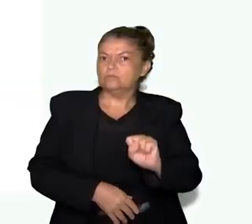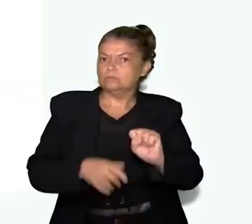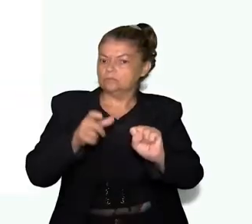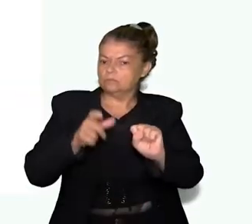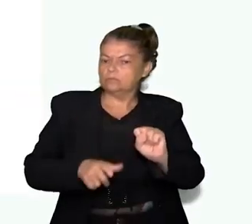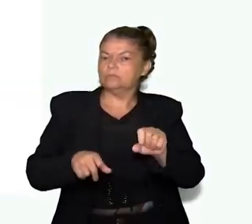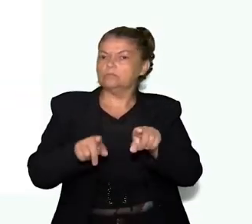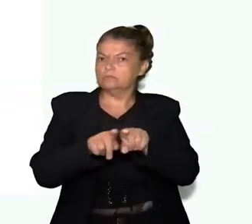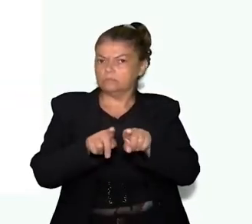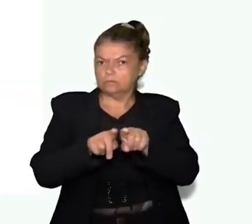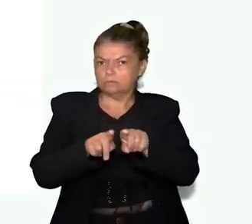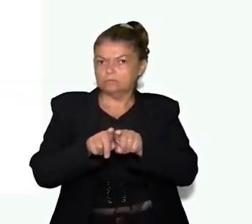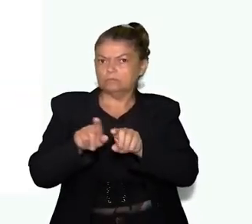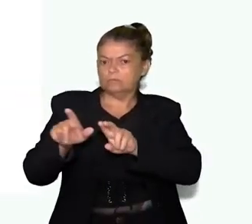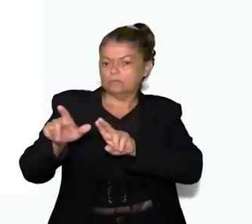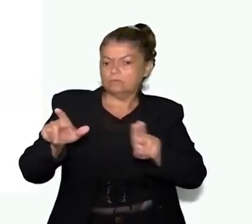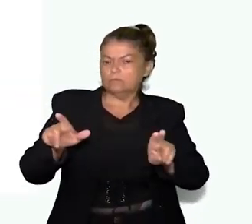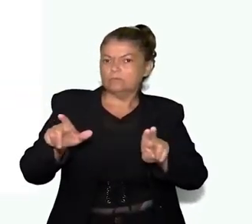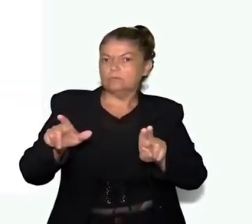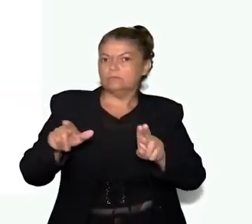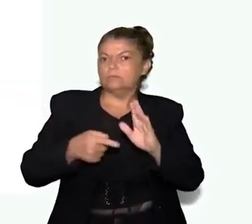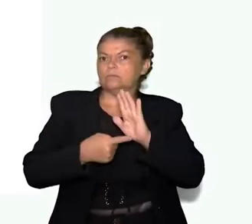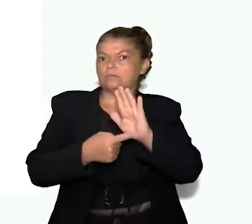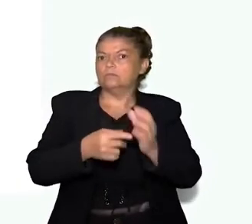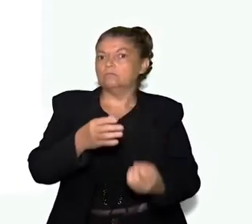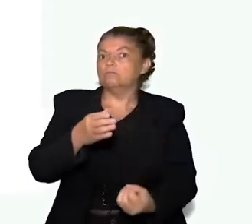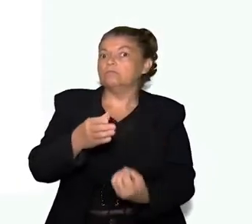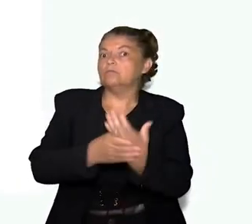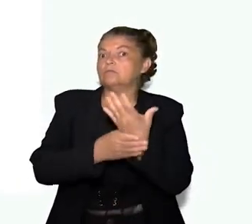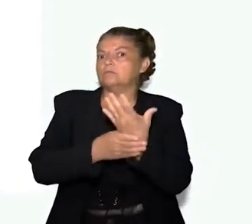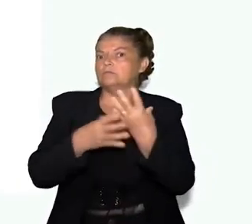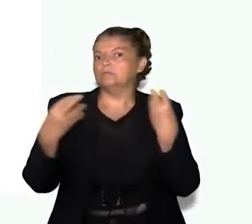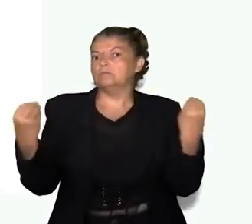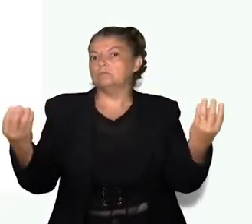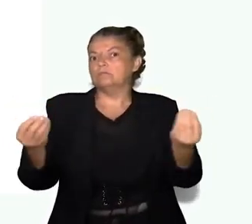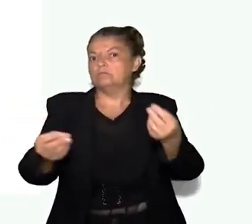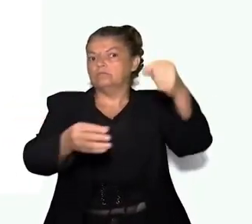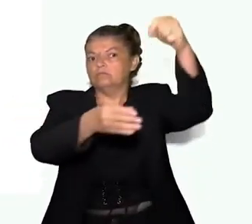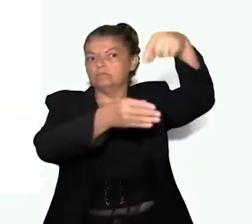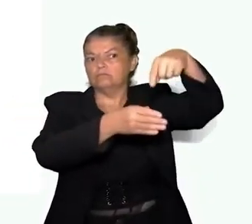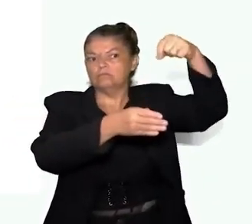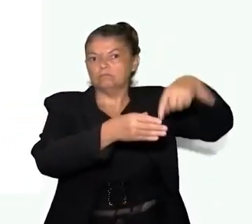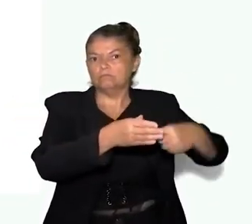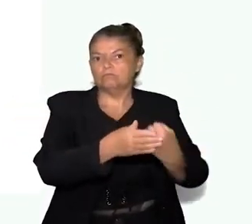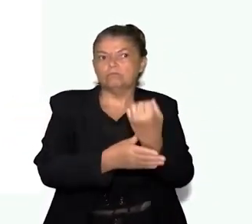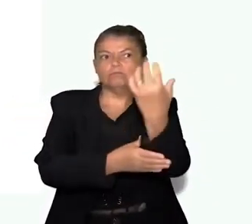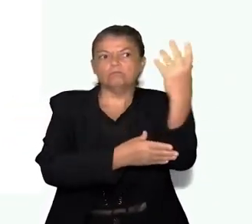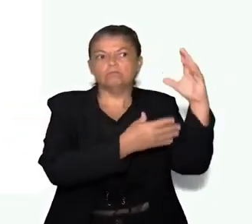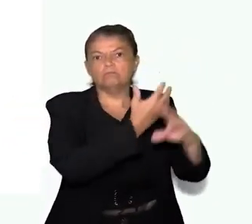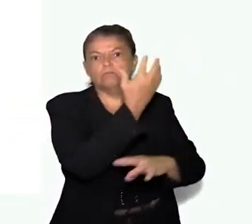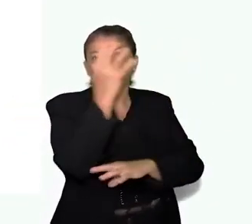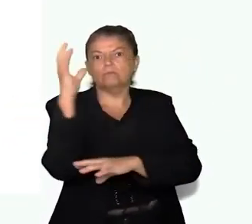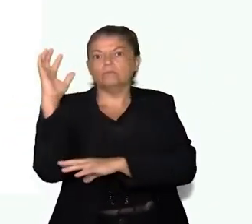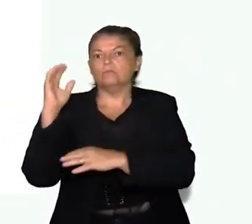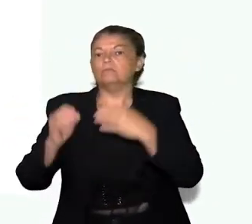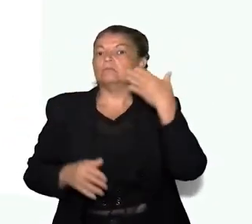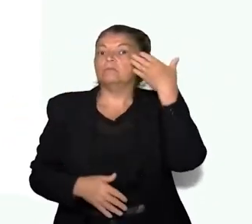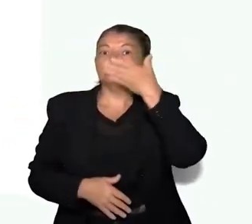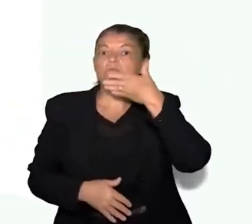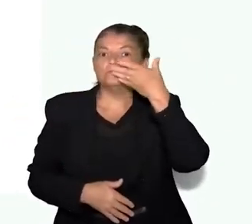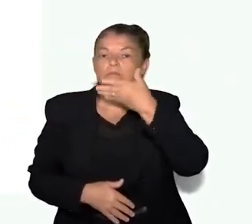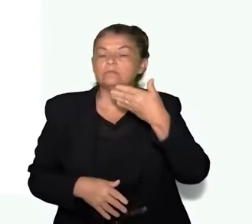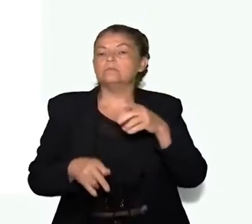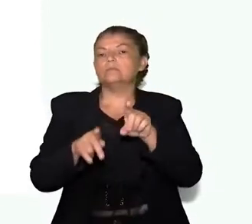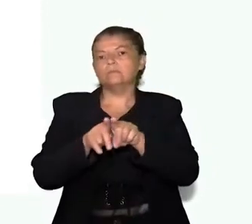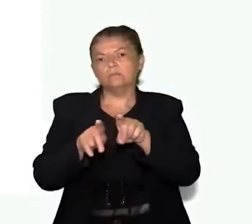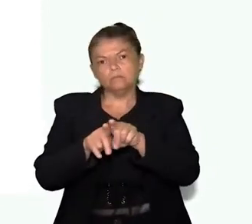Vale do Paranapanema. Essa legenda está mostrando a produção da cana-de-açúcar, a produção açucareira no Brasil. Mostra o mapa do Brasil e a área onde